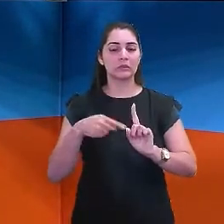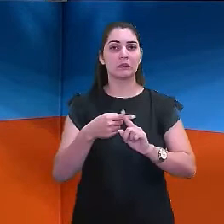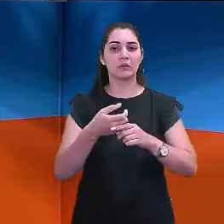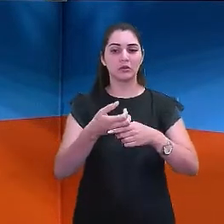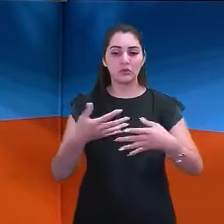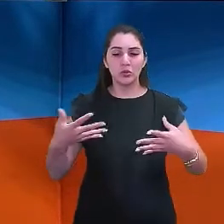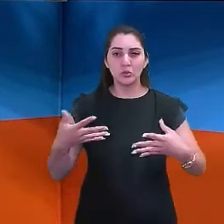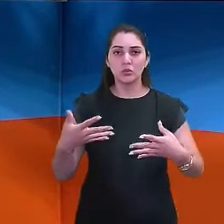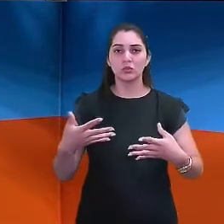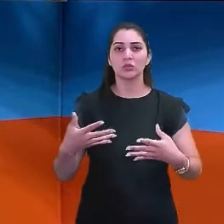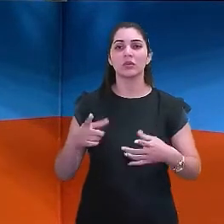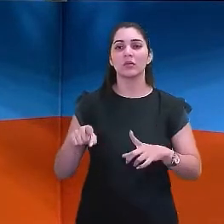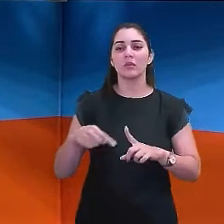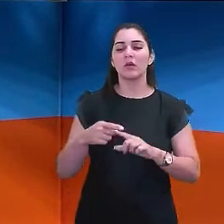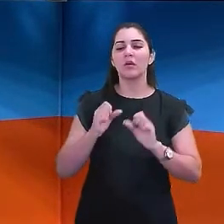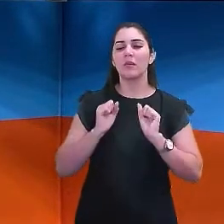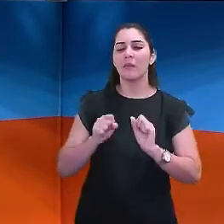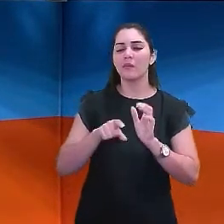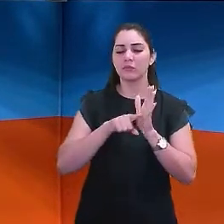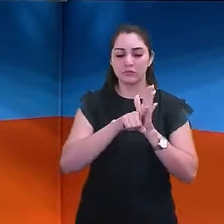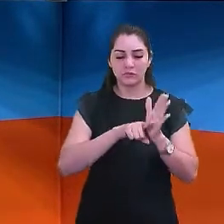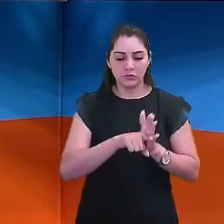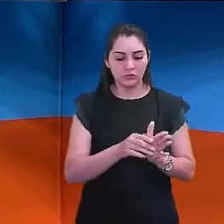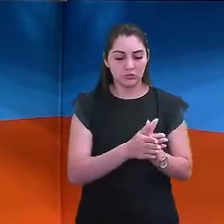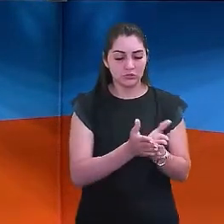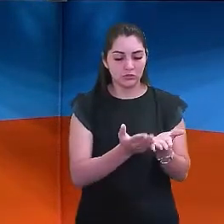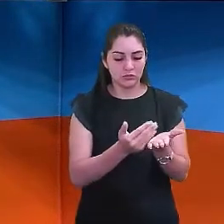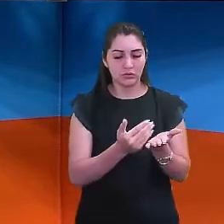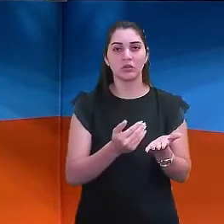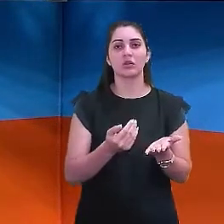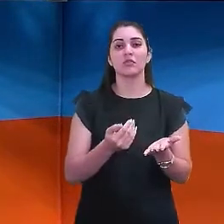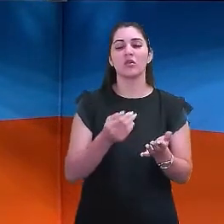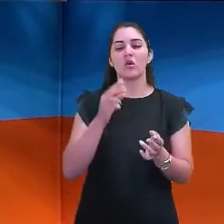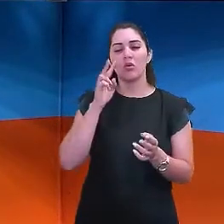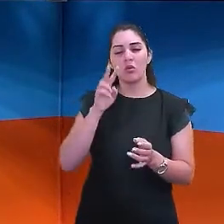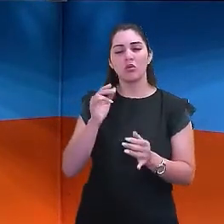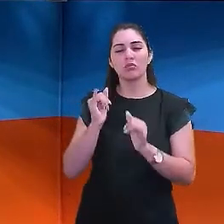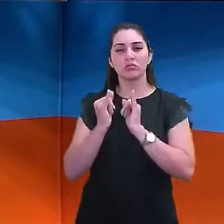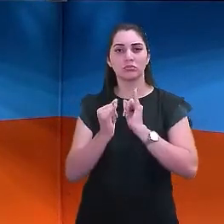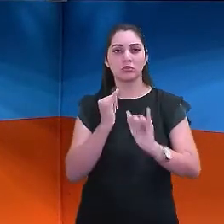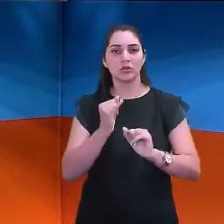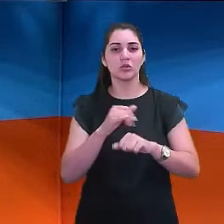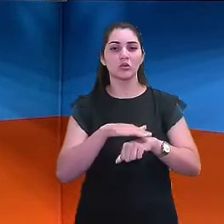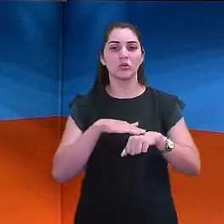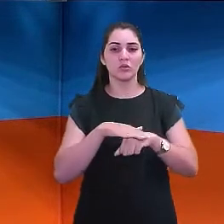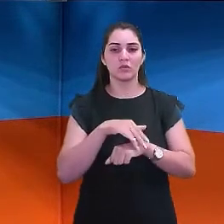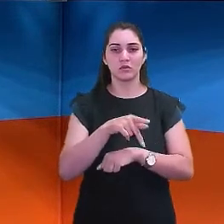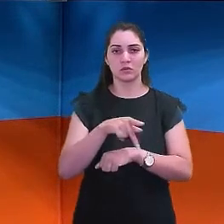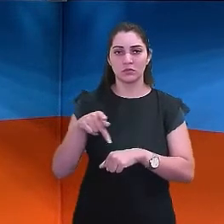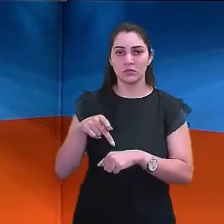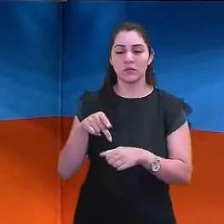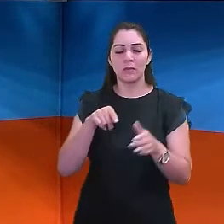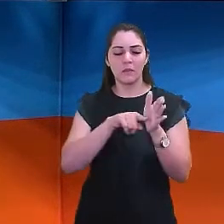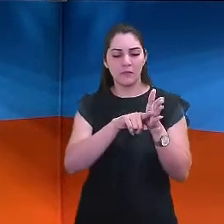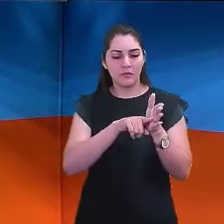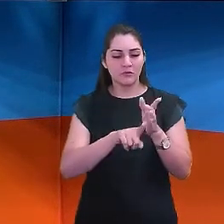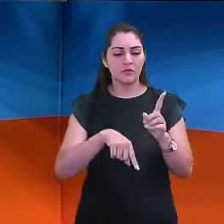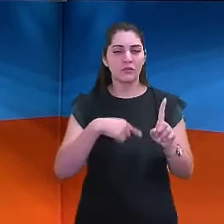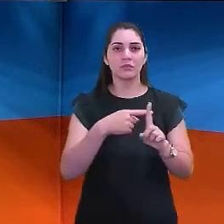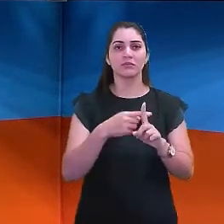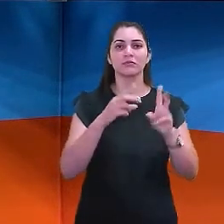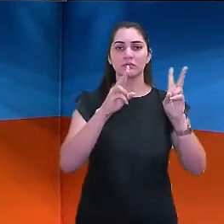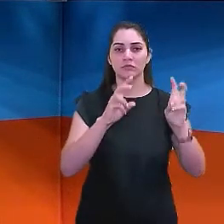para expandir, mas aí vocês podem pesquisar nos livros, dê uma olhadinha na internet, converse com seu professor, né? Pesquise um pouquinho mais o assunto.